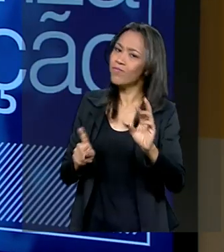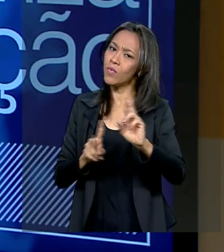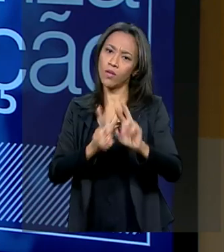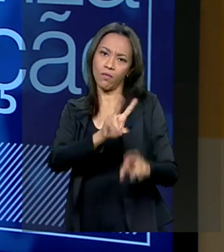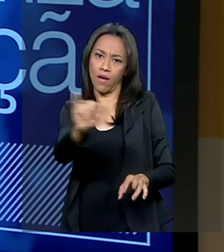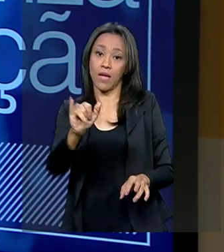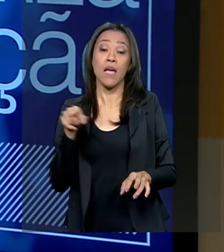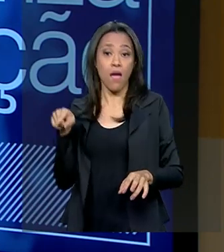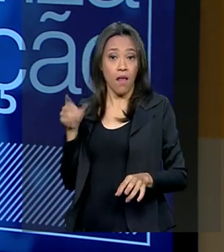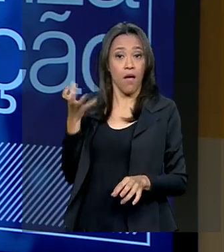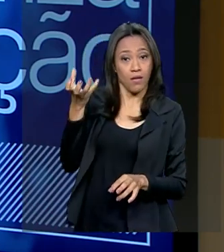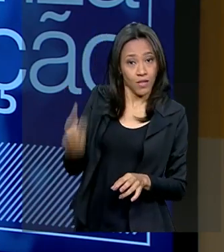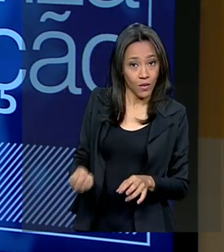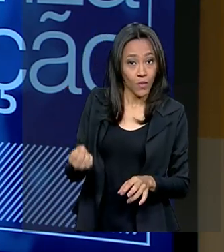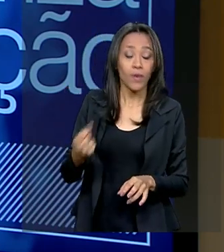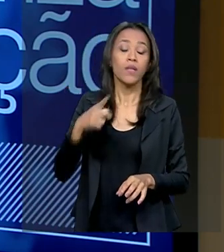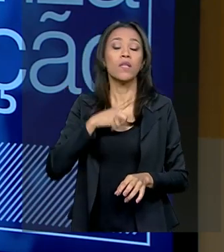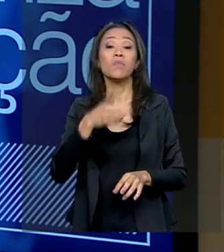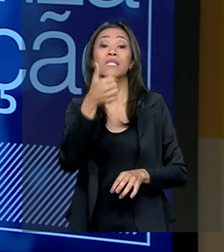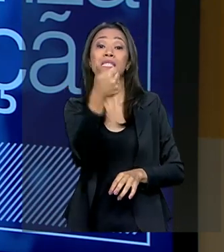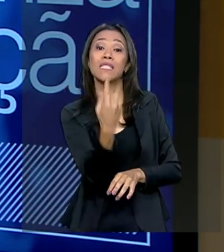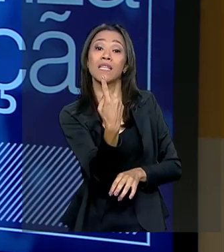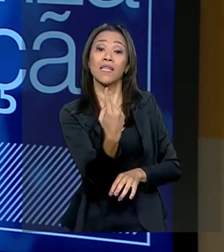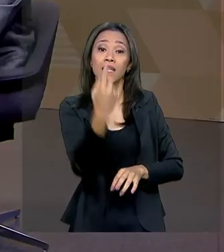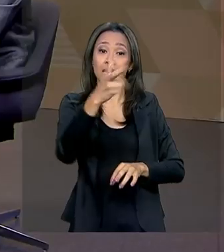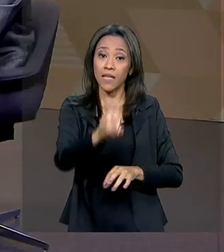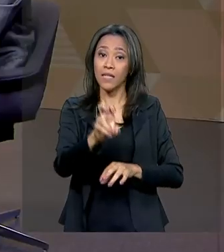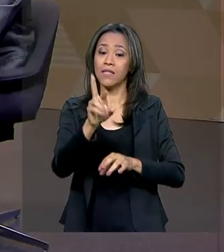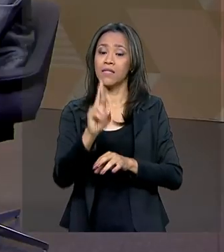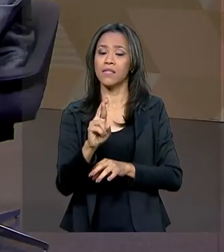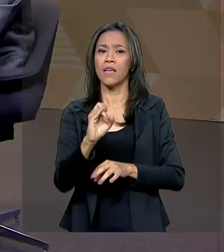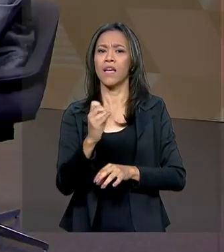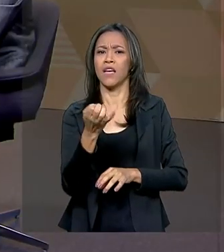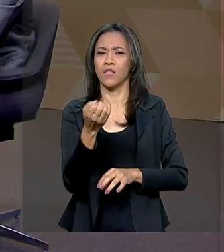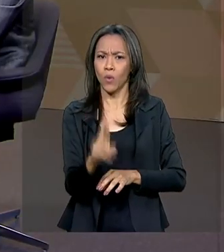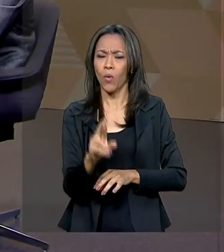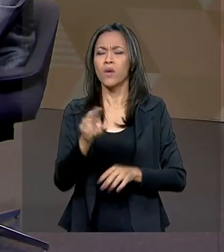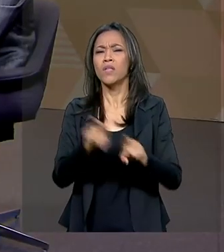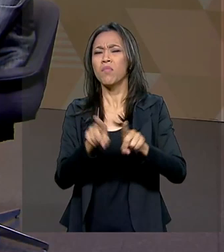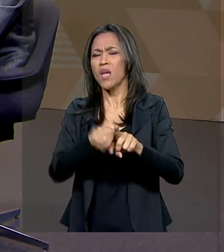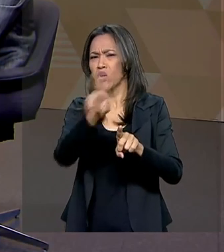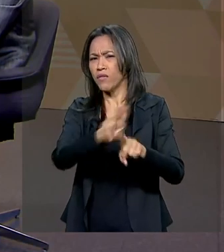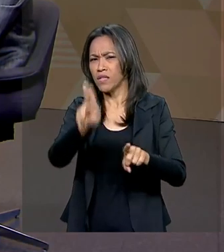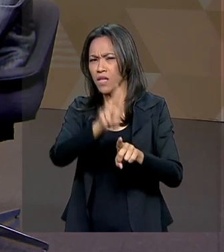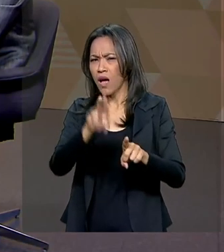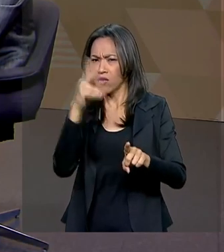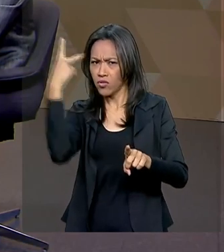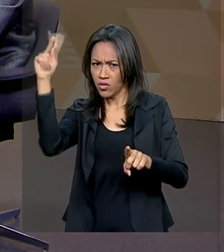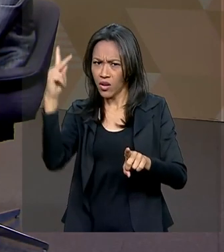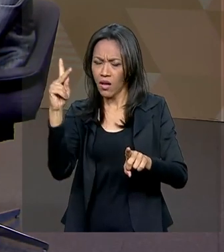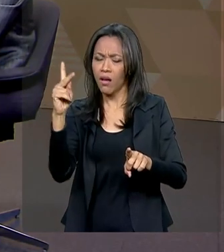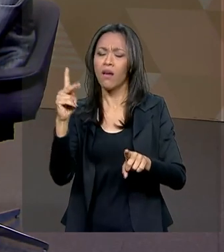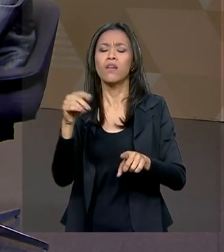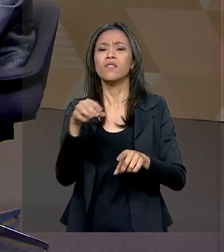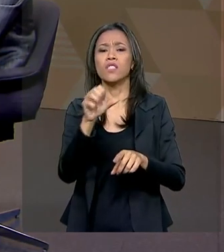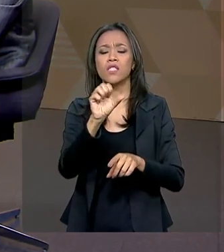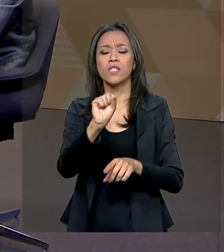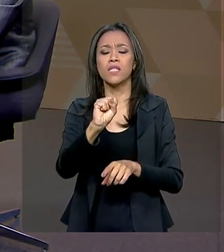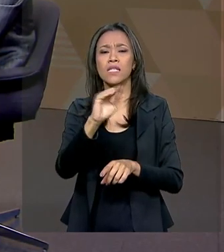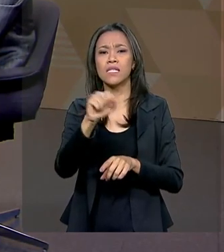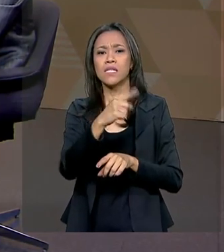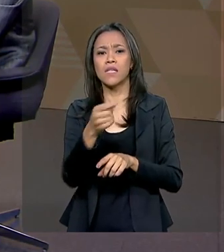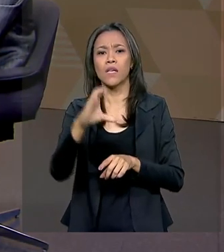e a gente já tem 15 reitores sinalizando que vão aderir. engano, na Federal de São Carlos, que é um centro de excelência, também manifestou. Também. A gente tem 15